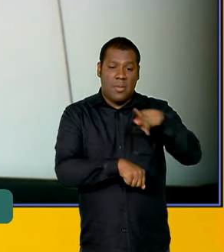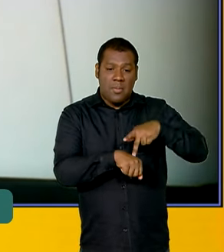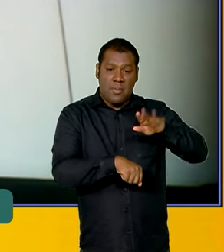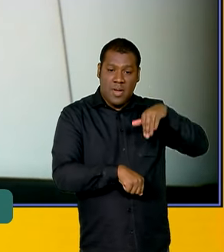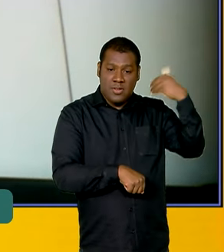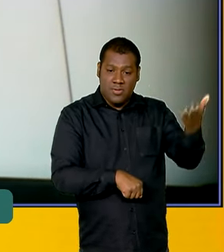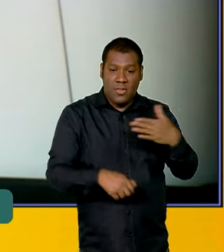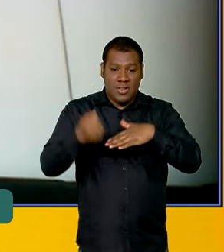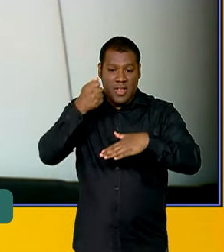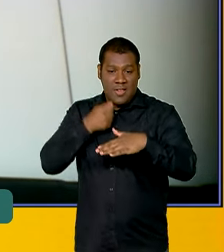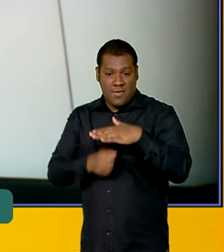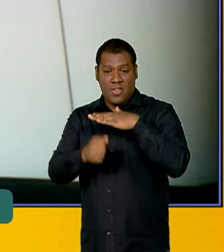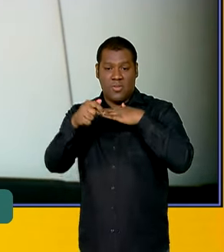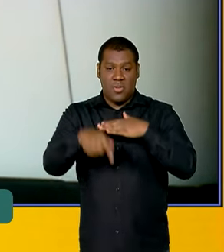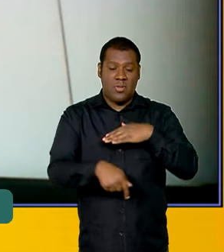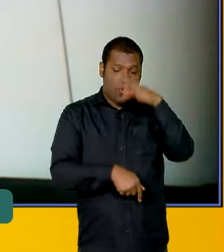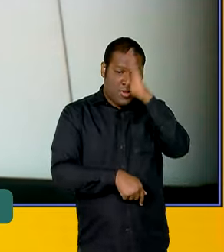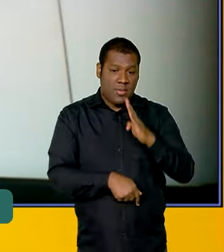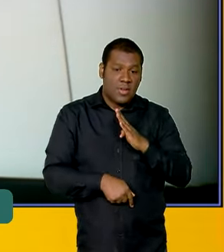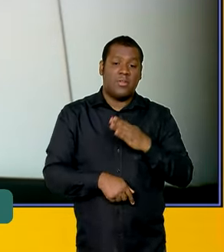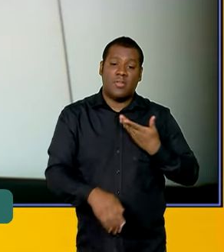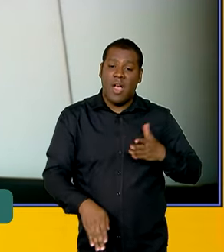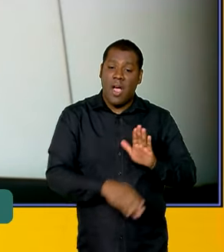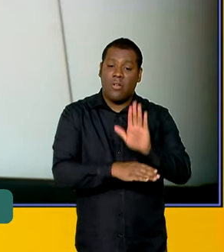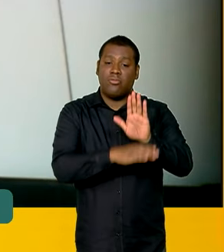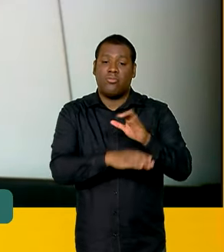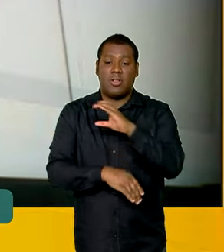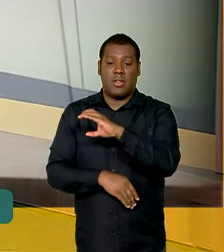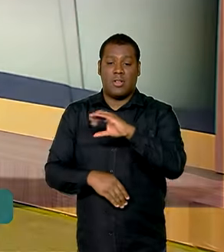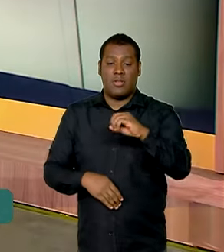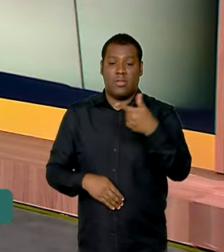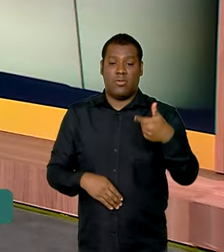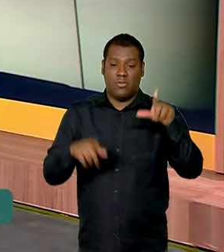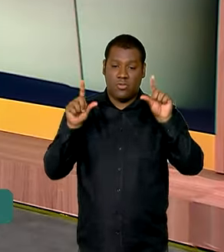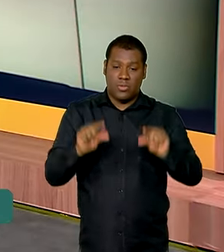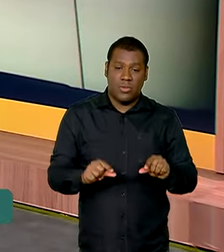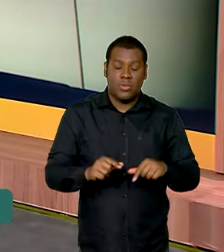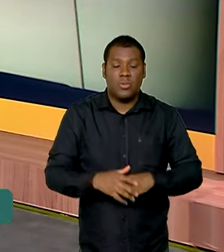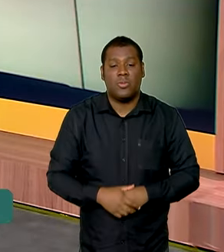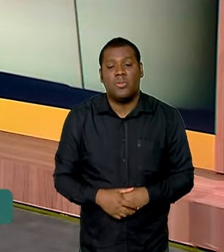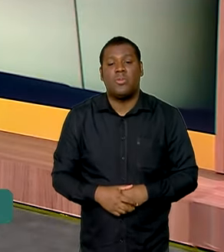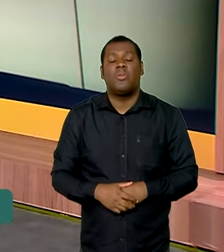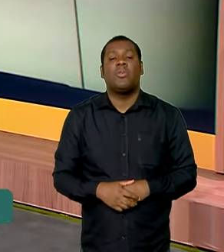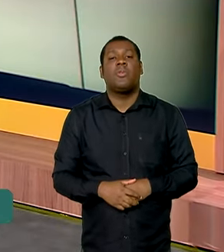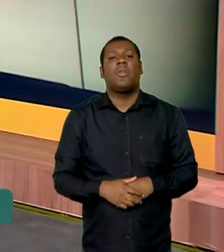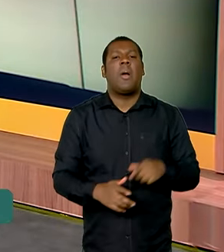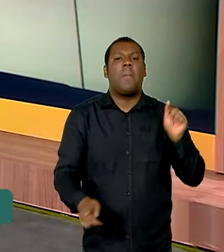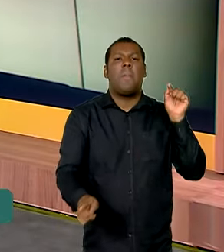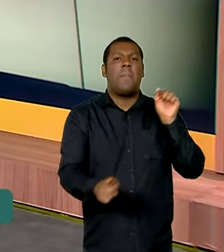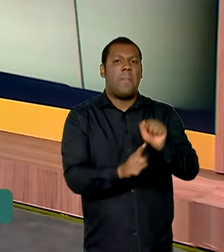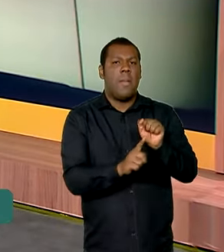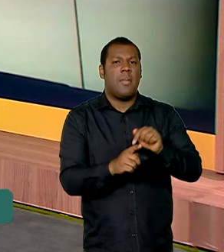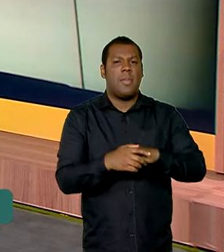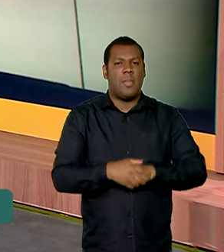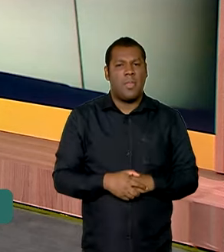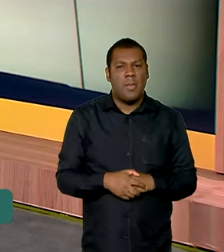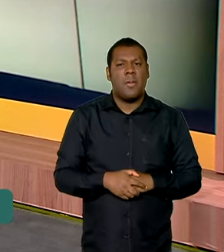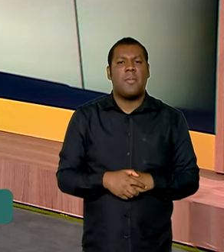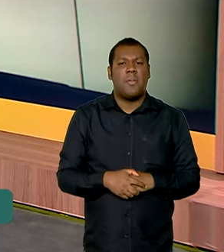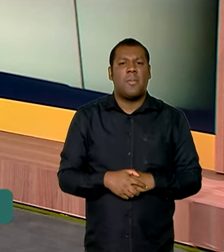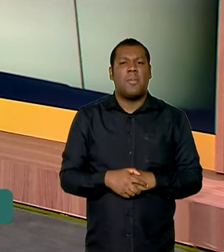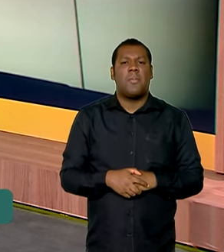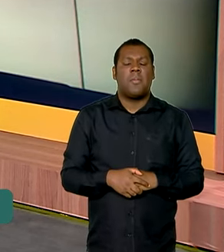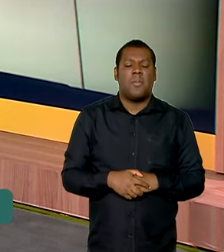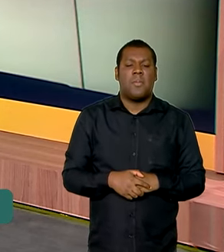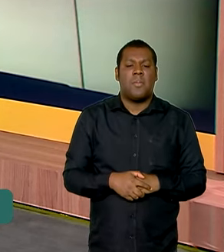que possam contribuir para a descarbonização do planeta. Interessante. O senhor falou das metas. Eu gostaria também que o senhor falasse um pouco sobre o que já